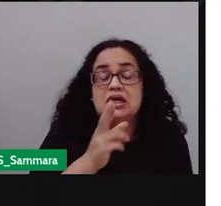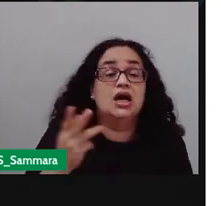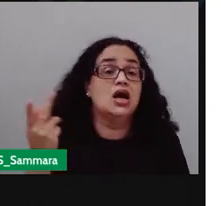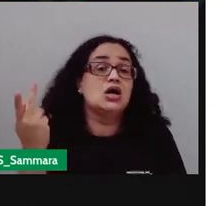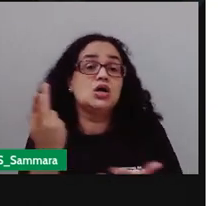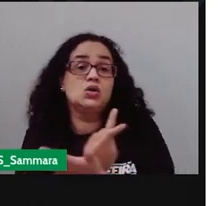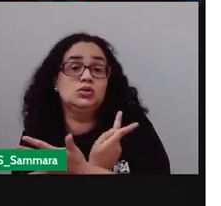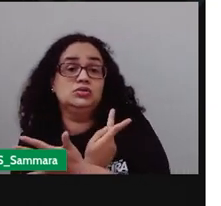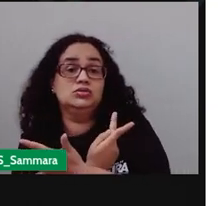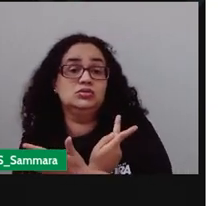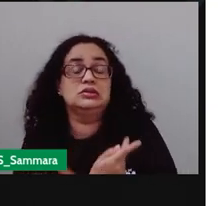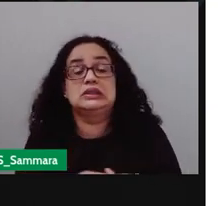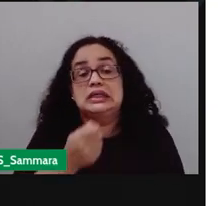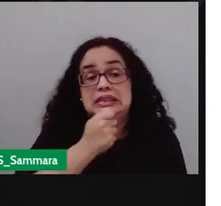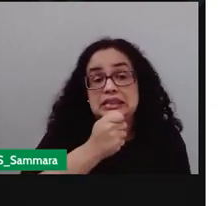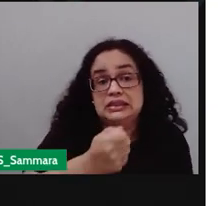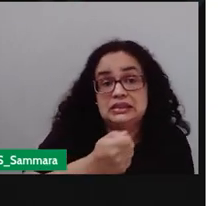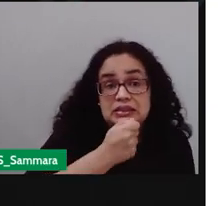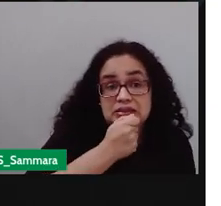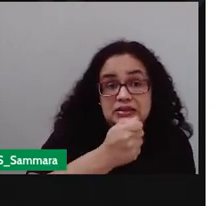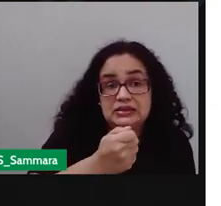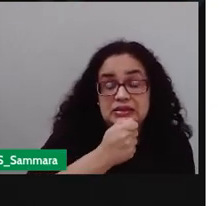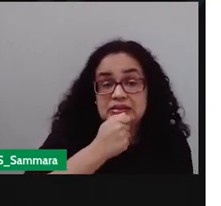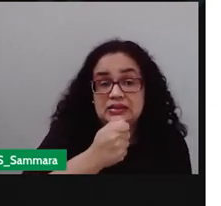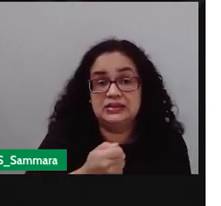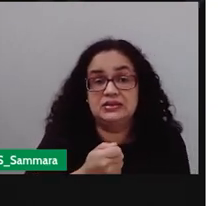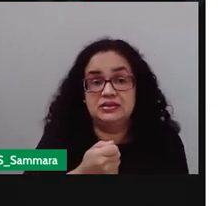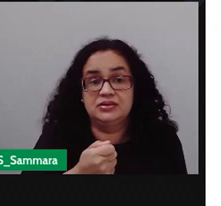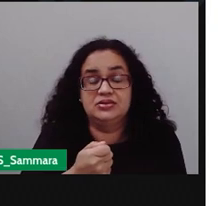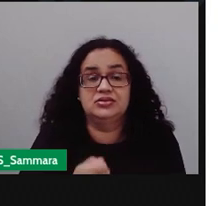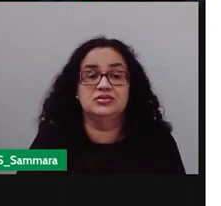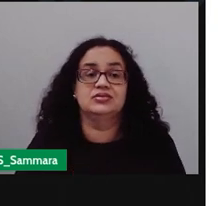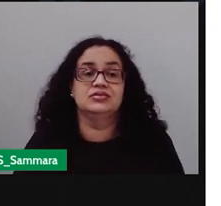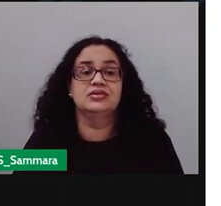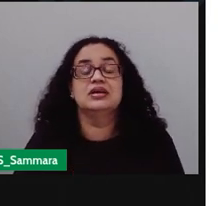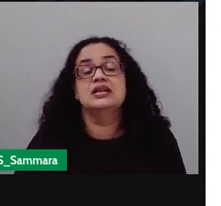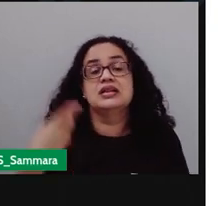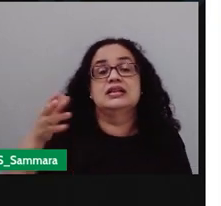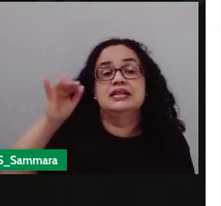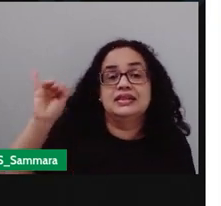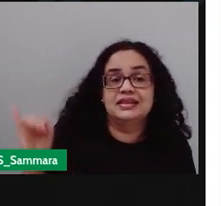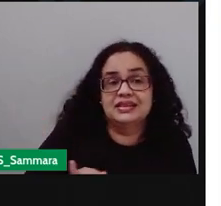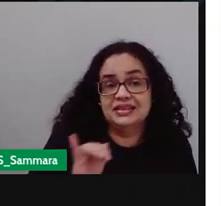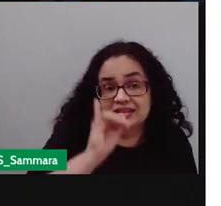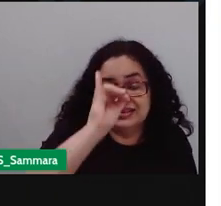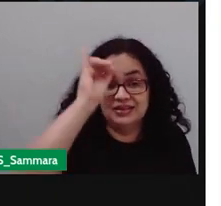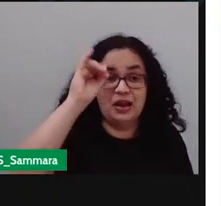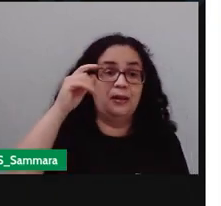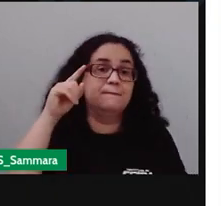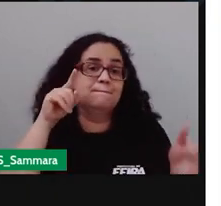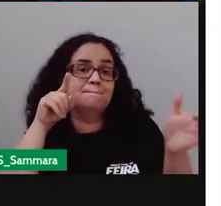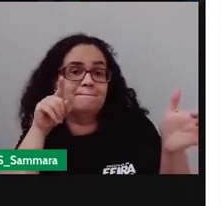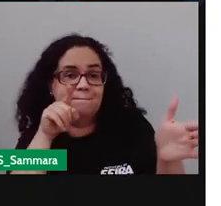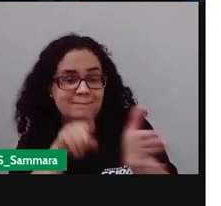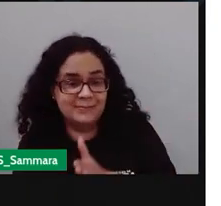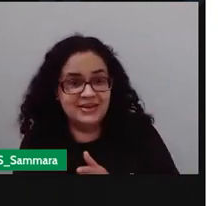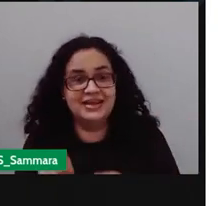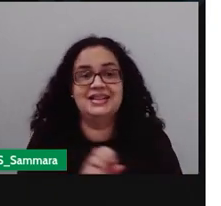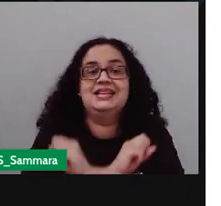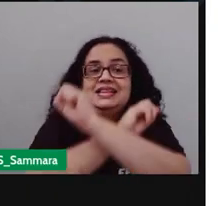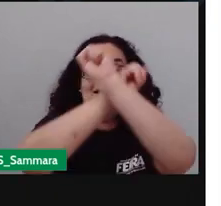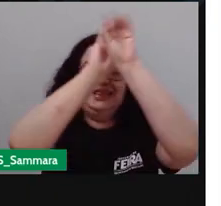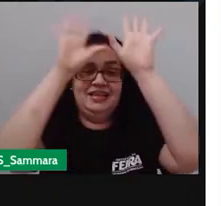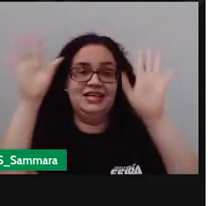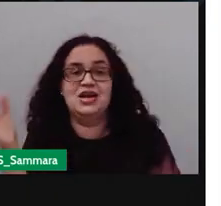acontece com o que com a entrevista bom desta forma né é muito importante elaborar as perguntas de maneira clara e